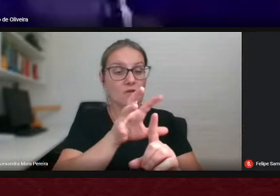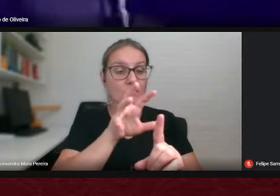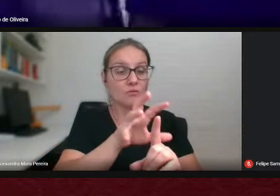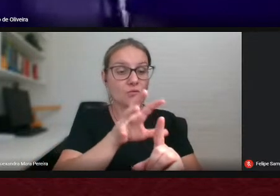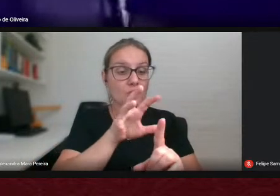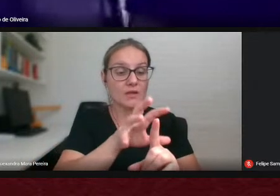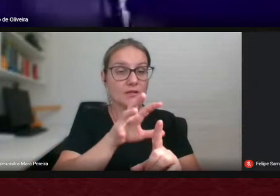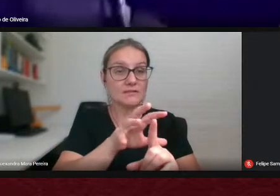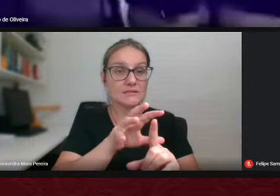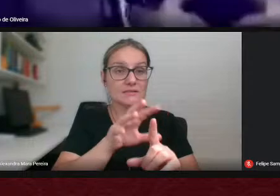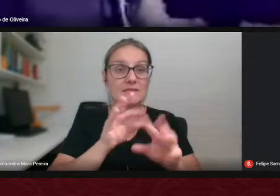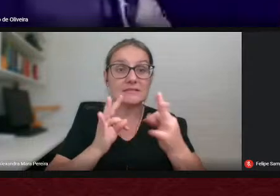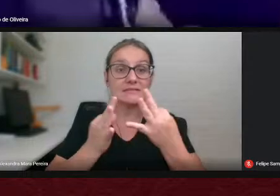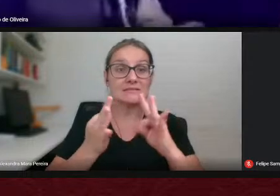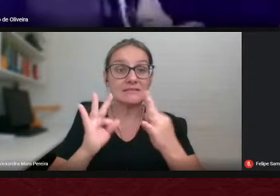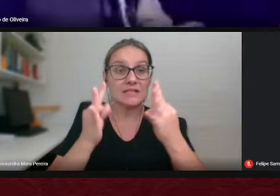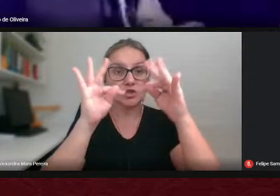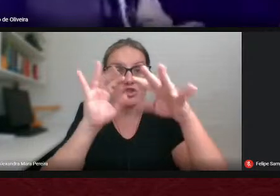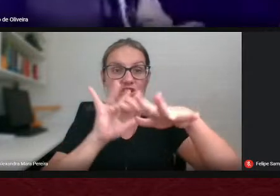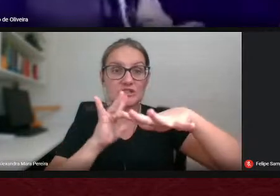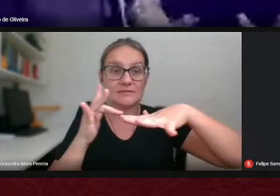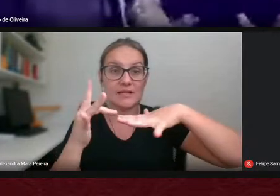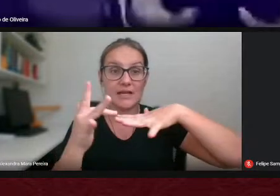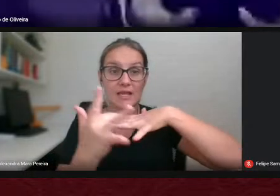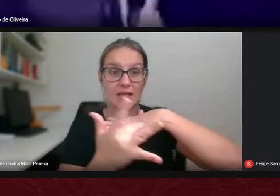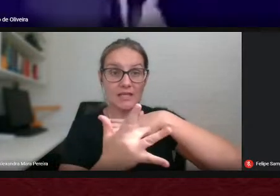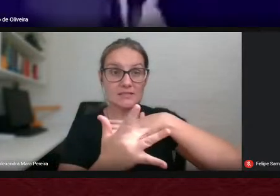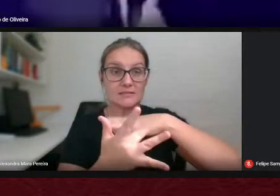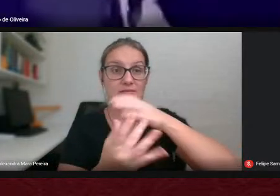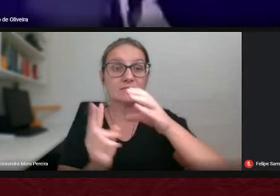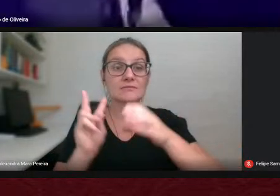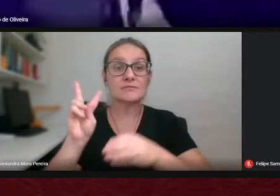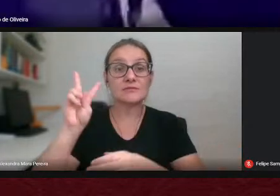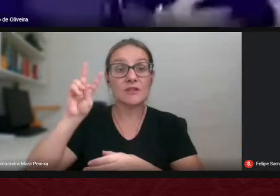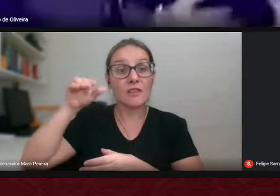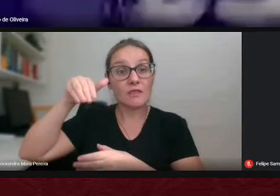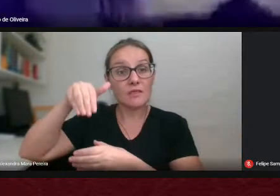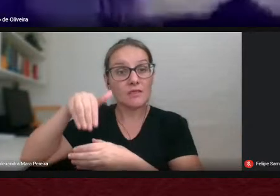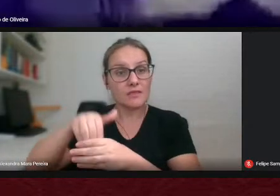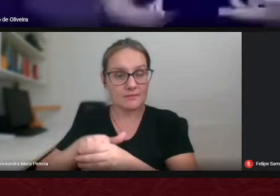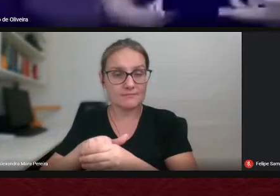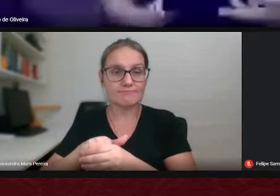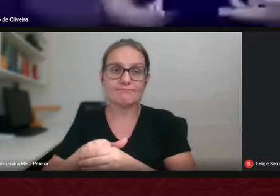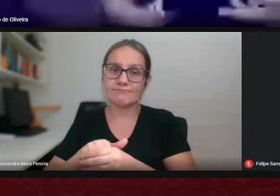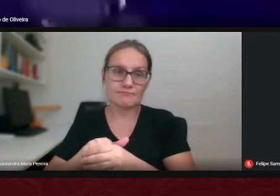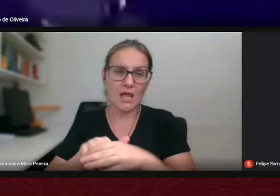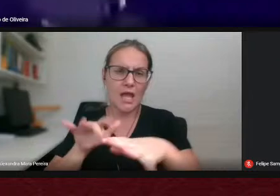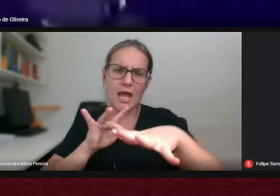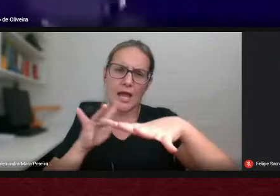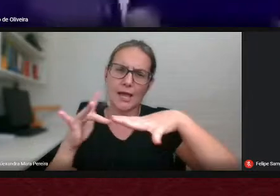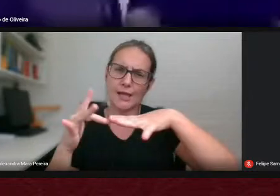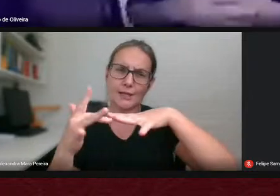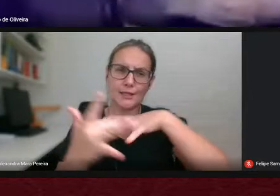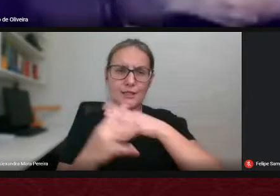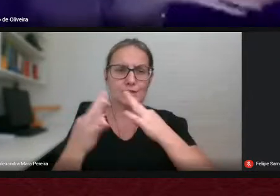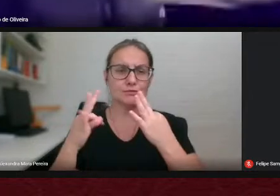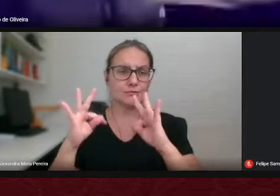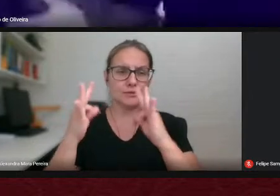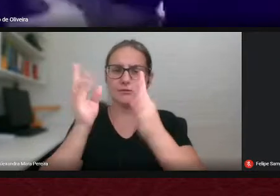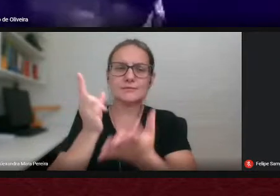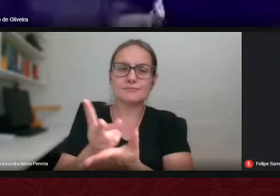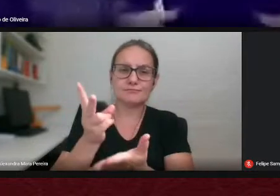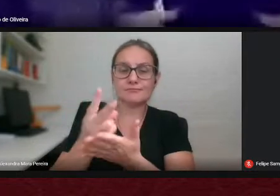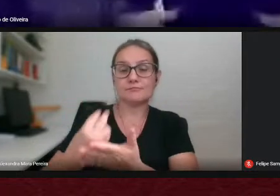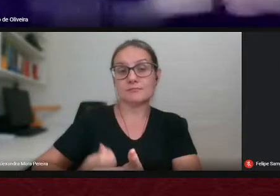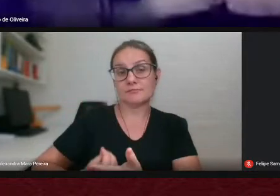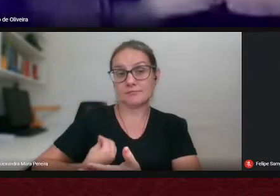do nosso tempo ela essas mídias elas claro sempre estiveram por aí né nós não podemos